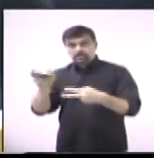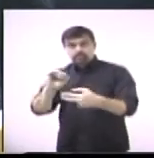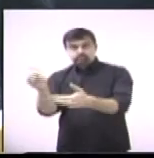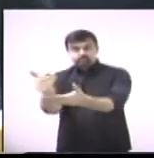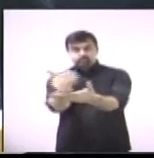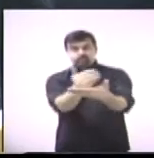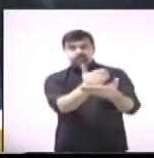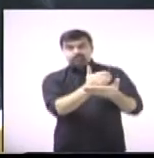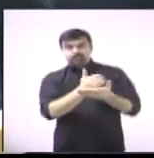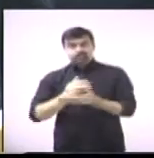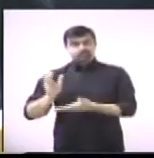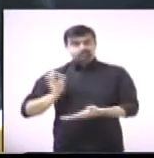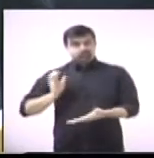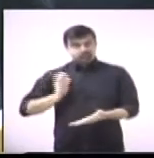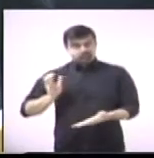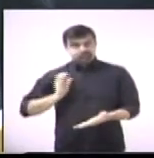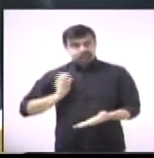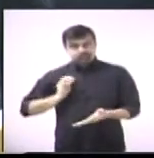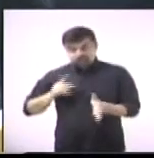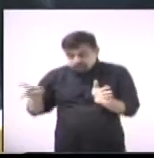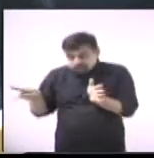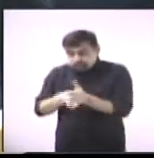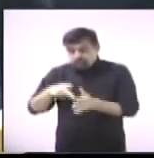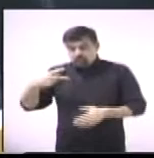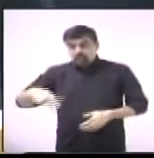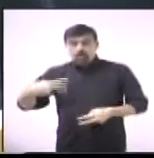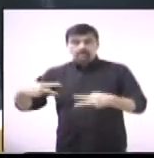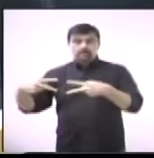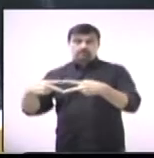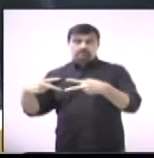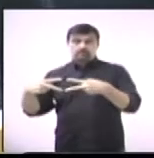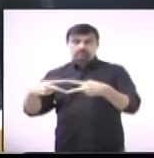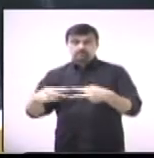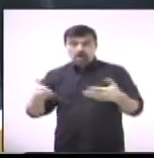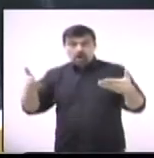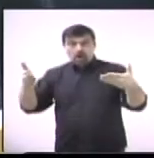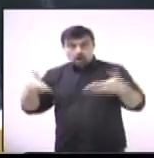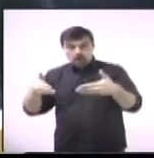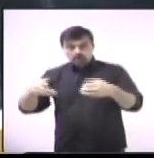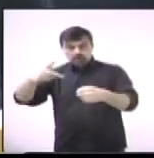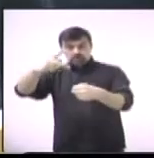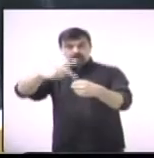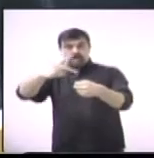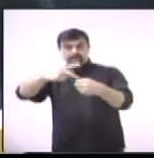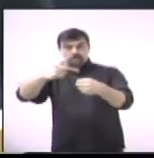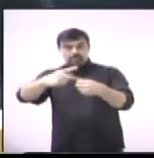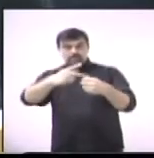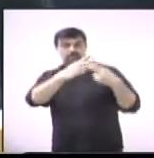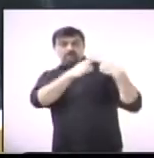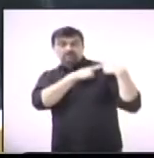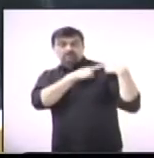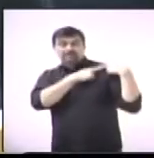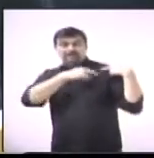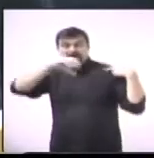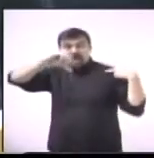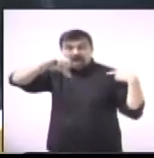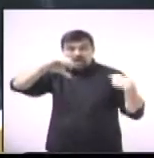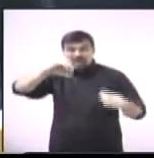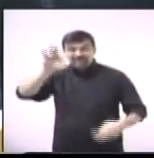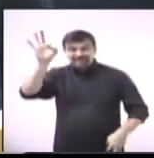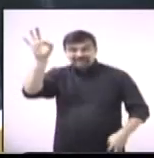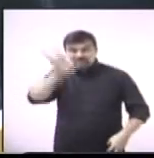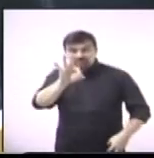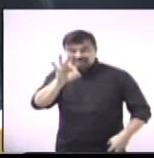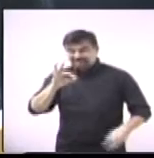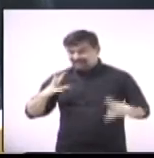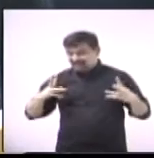Brasil e com a riqueza de Paulínia, Paulínia, hoje representando em torno de 85% a 90% de